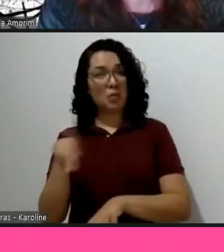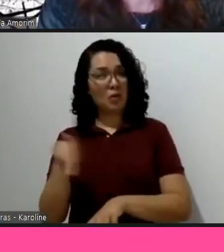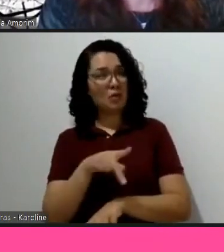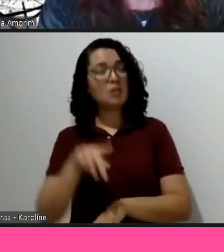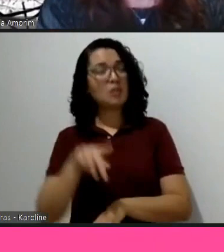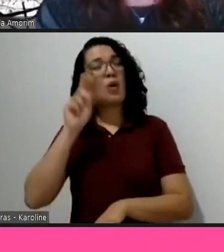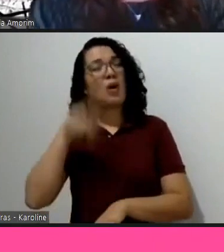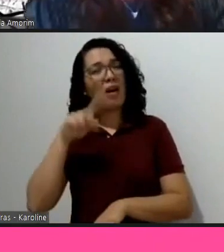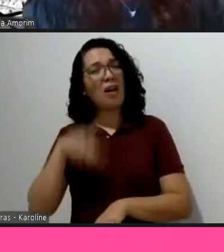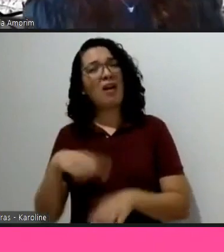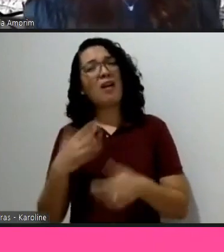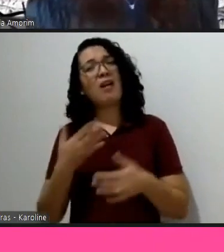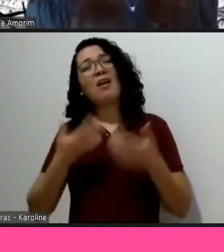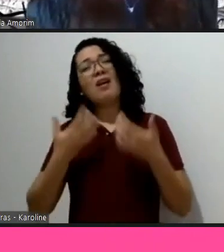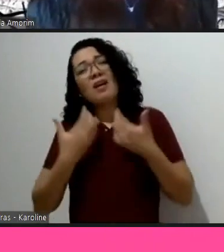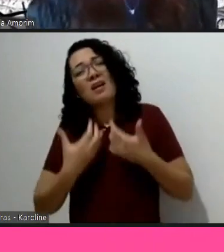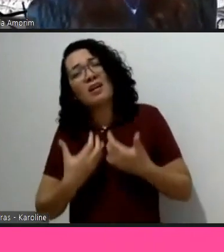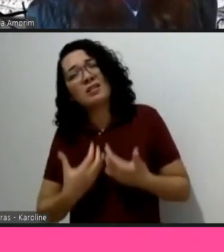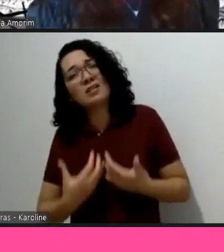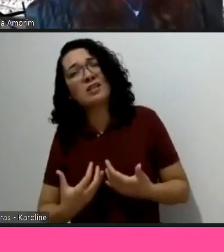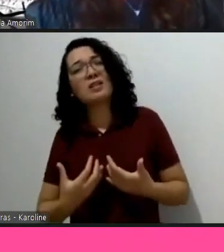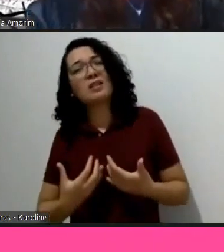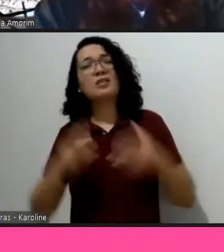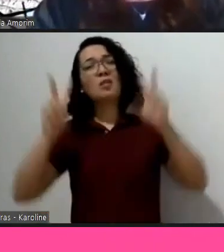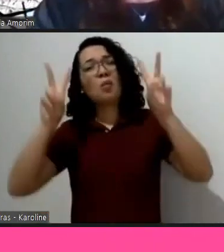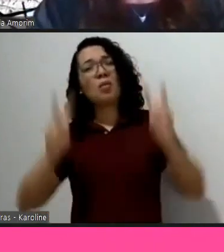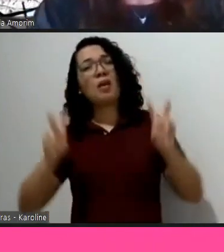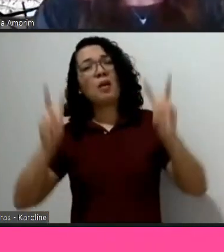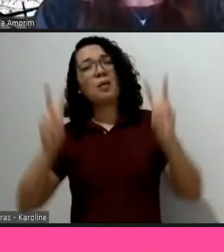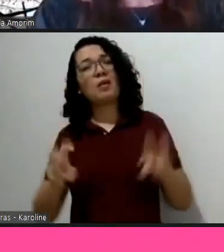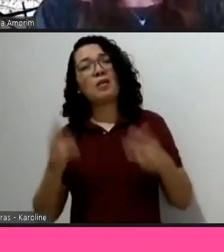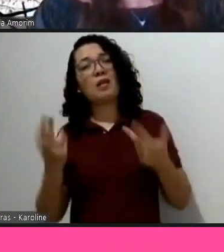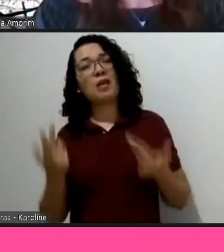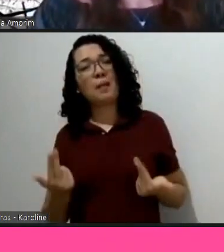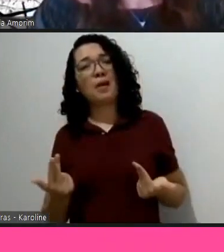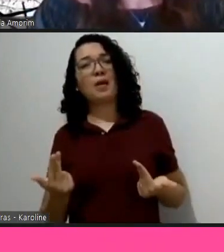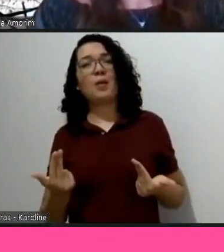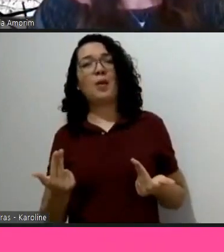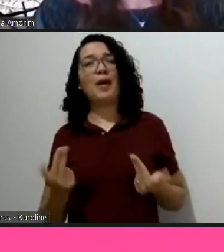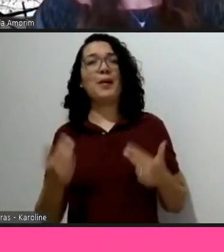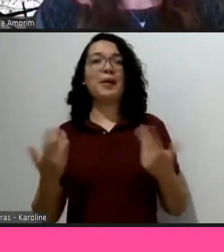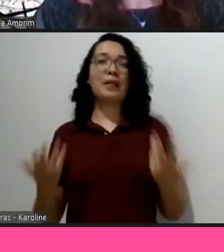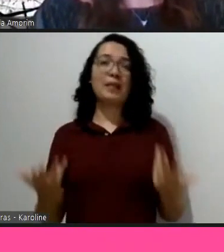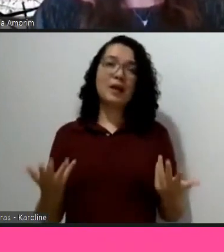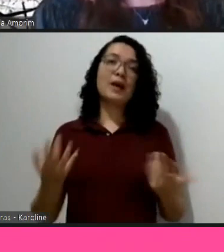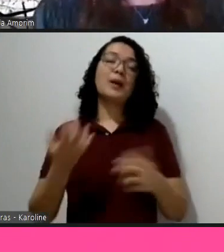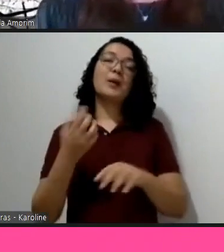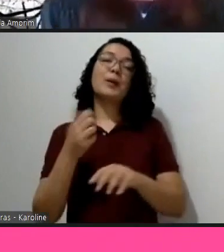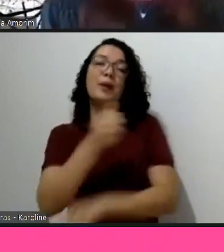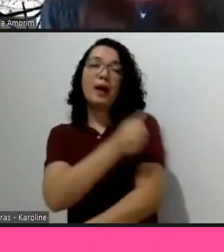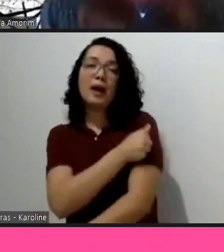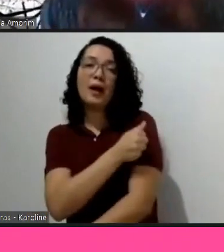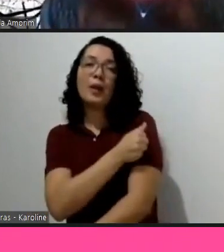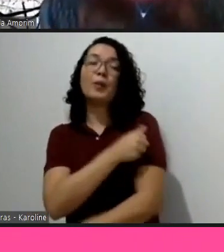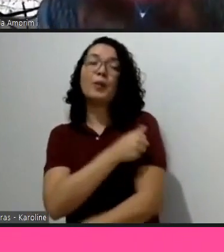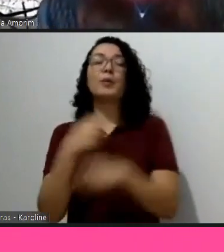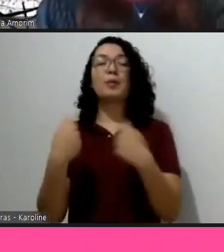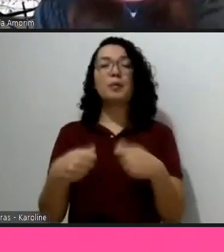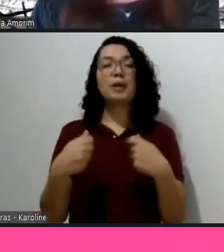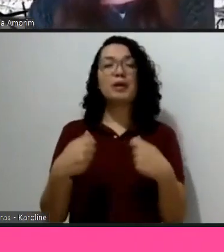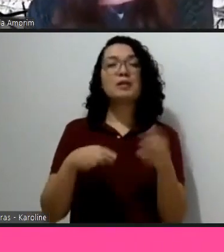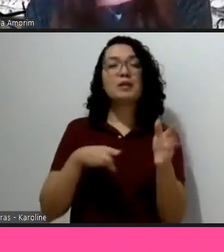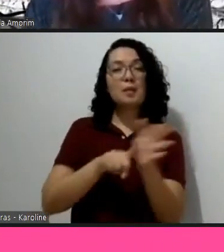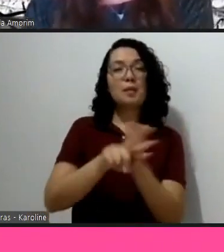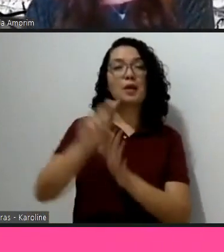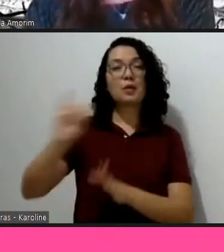assunto. A gente precisa dos alunos, dos estudantes, se tem que corrigir, que façam as perguntas para a gente, para nos instigar a